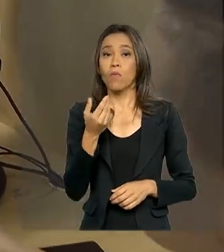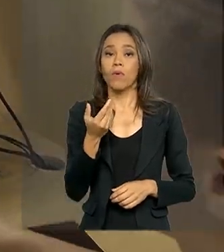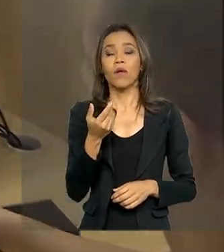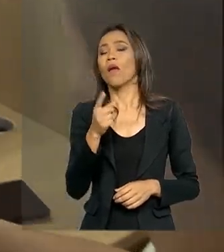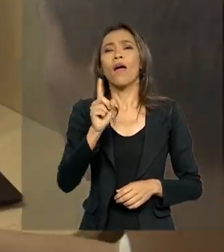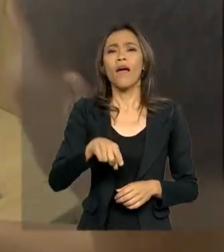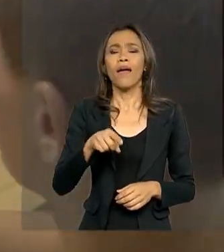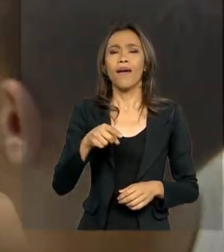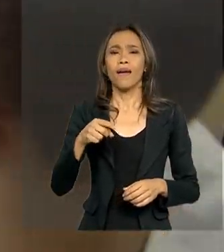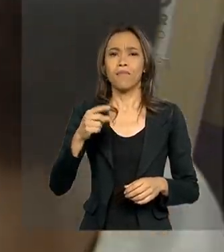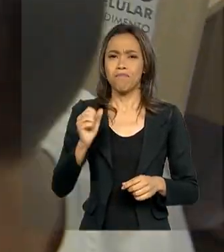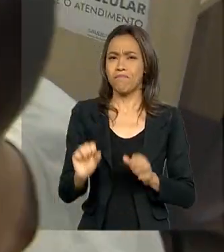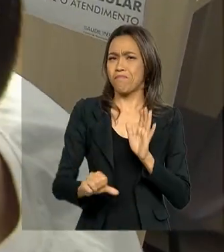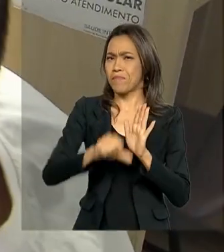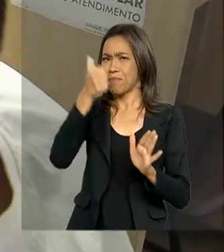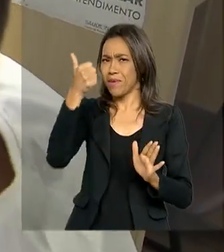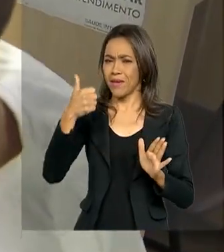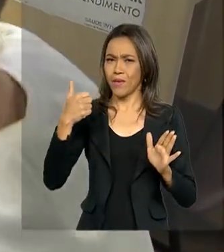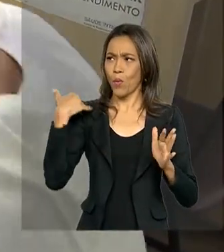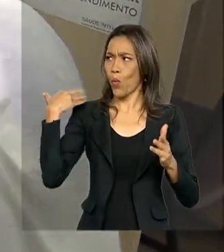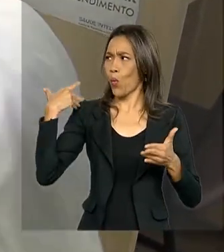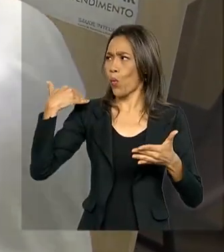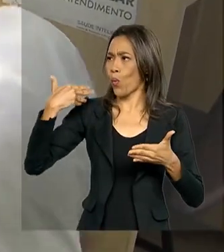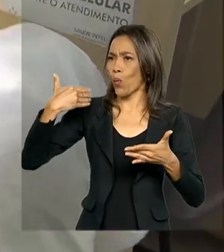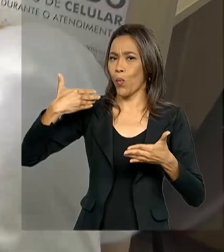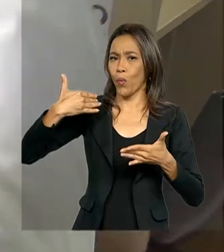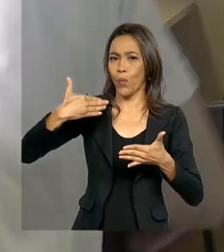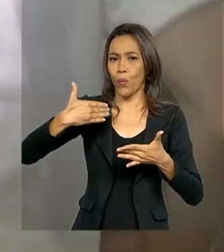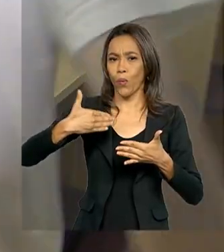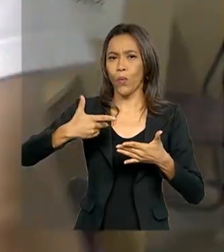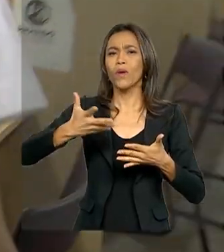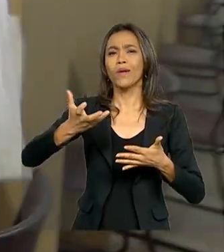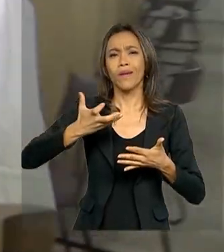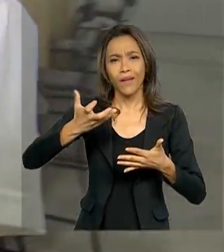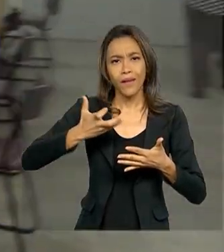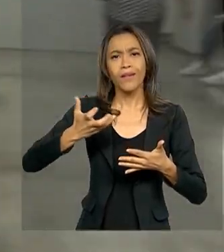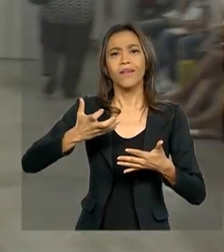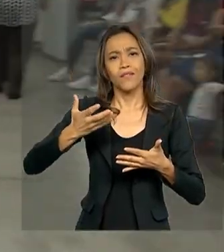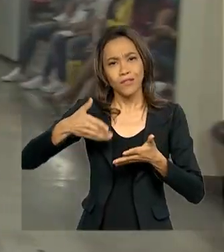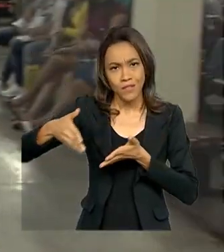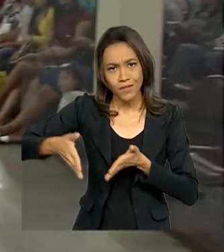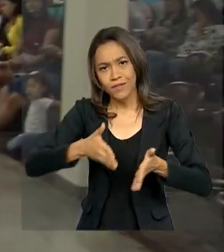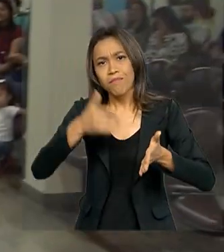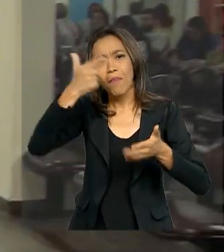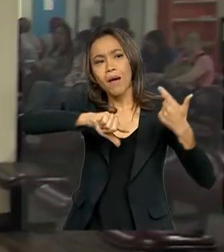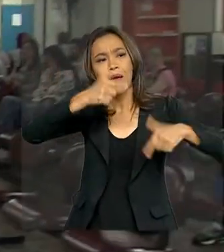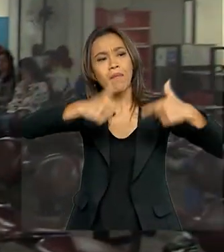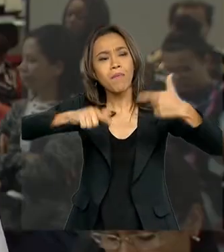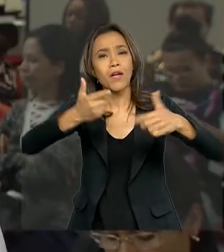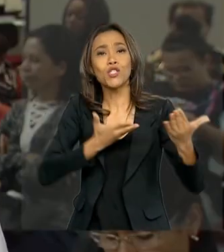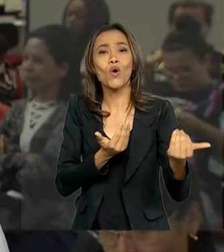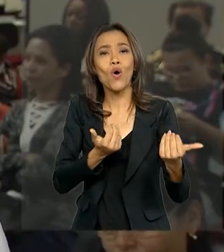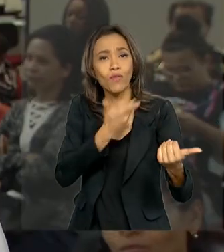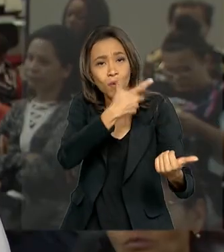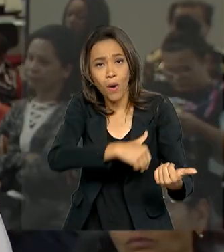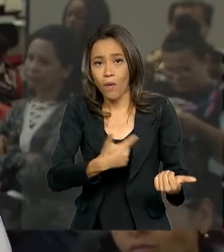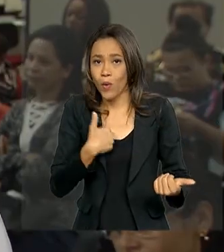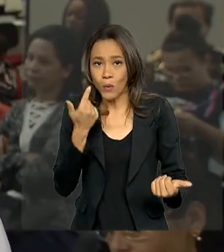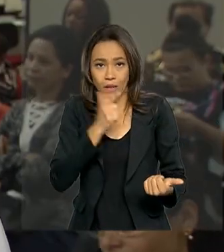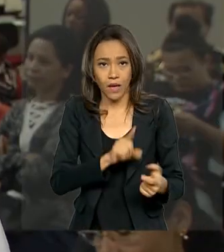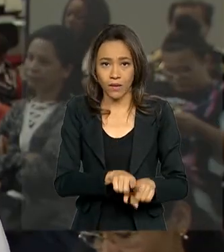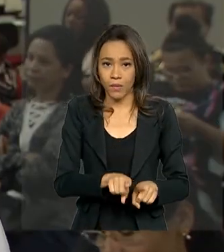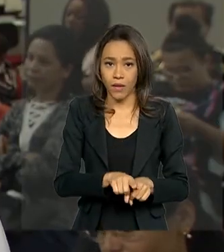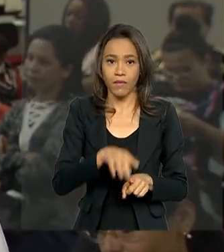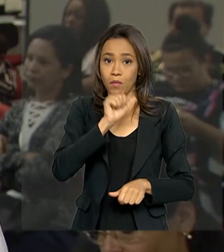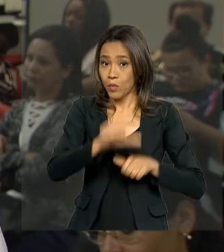formal foi o primeiro passo de uma longa carreira que ele gostaria que fosse seguida por mais jovens como ele. Espero que muda